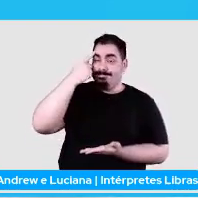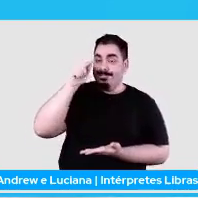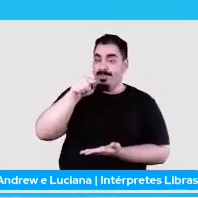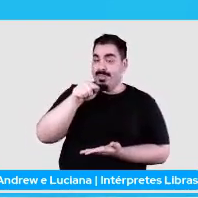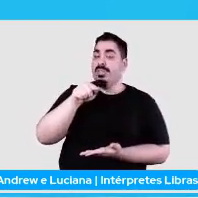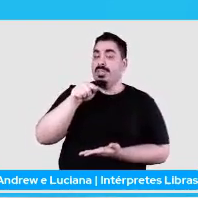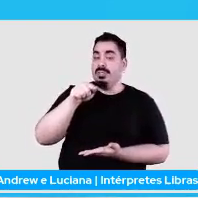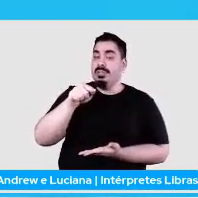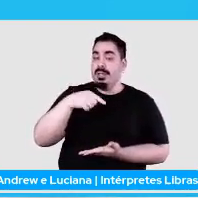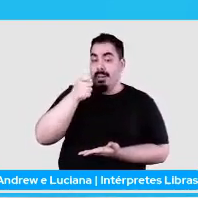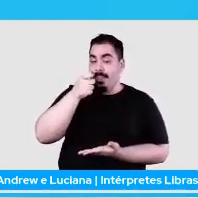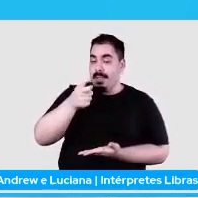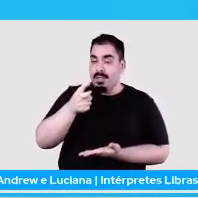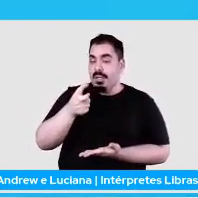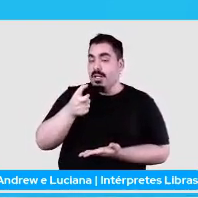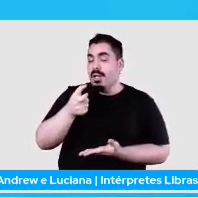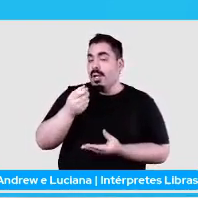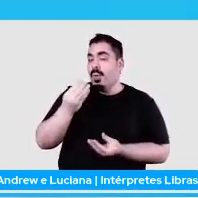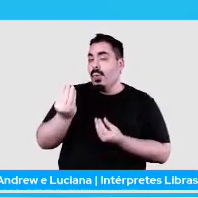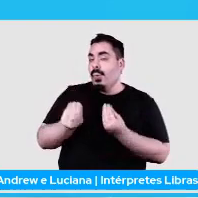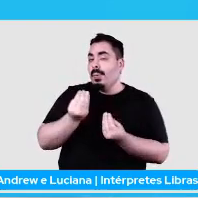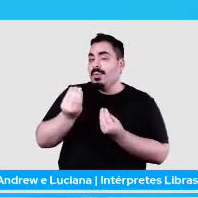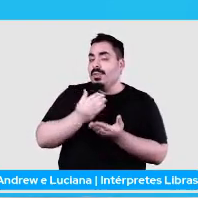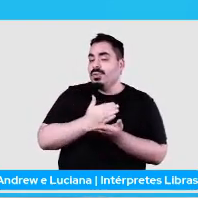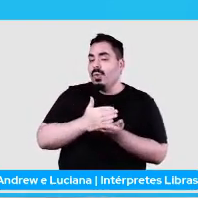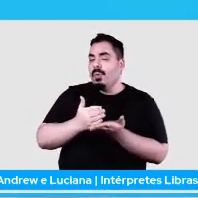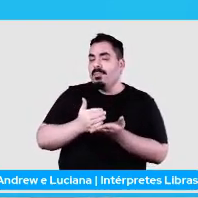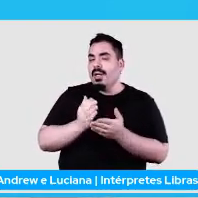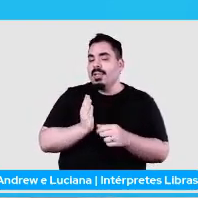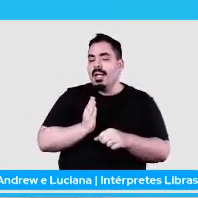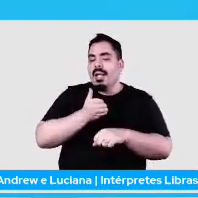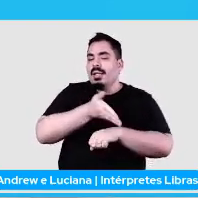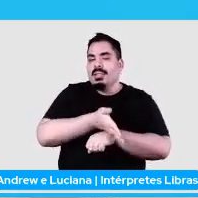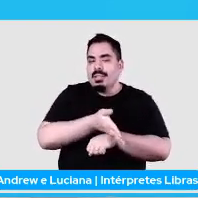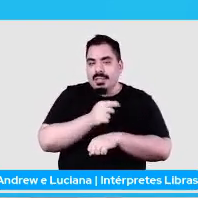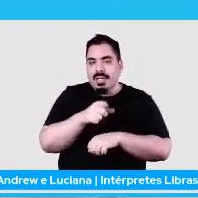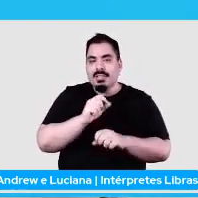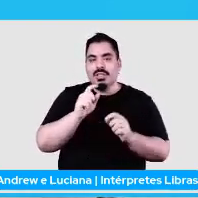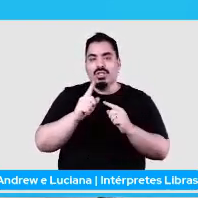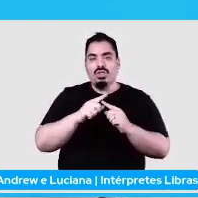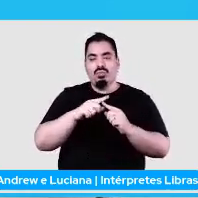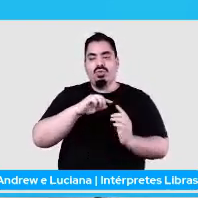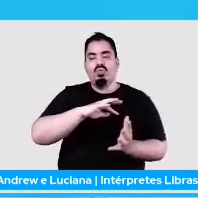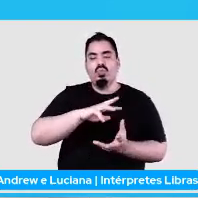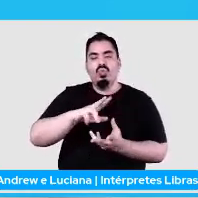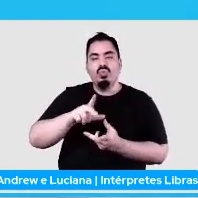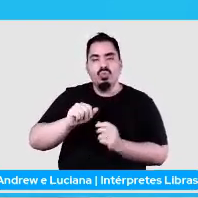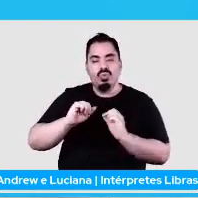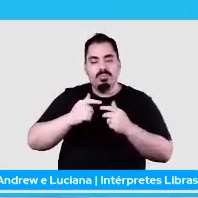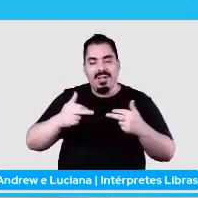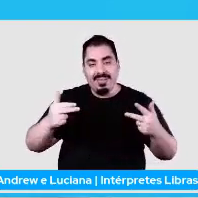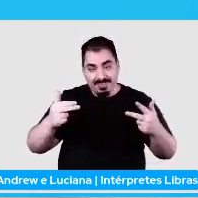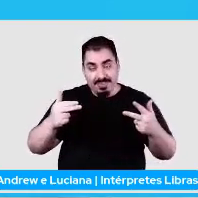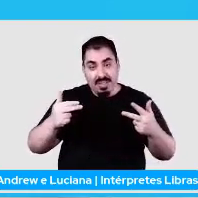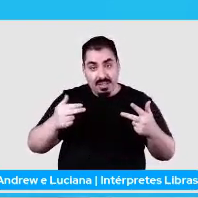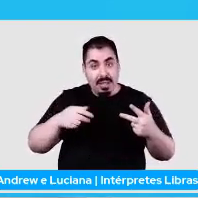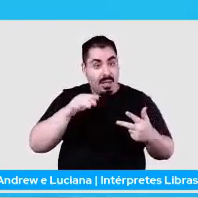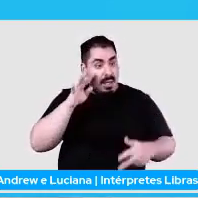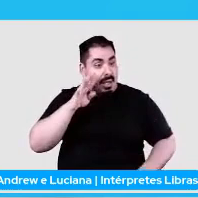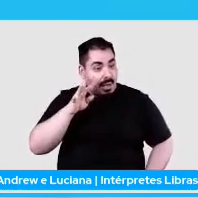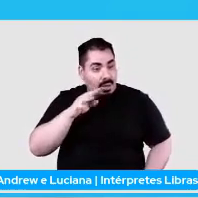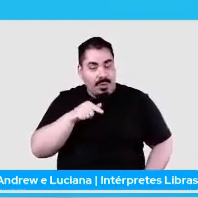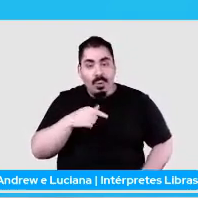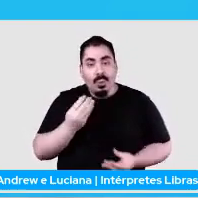nesse mundo de como trabalhar com esse tipo de dado, né? Como é que eu... Tá, achei massa. Como é que eu faço agora? E aí vamos lá.